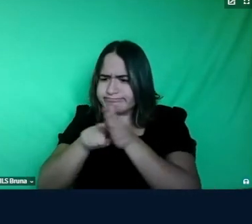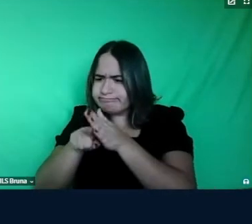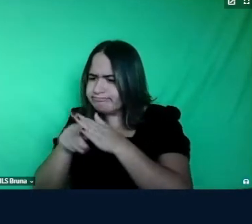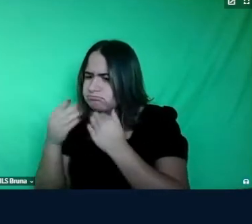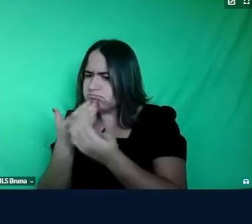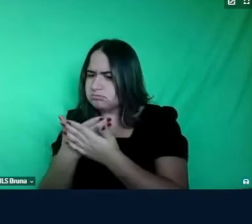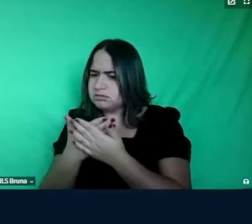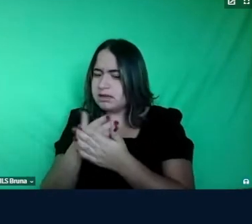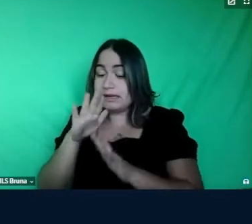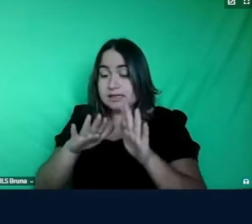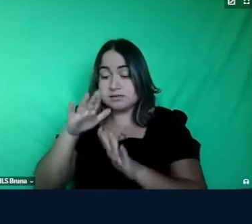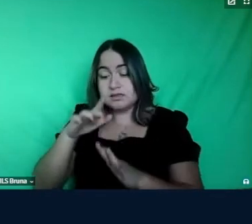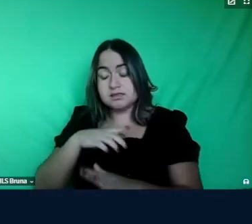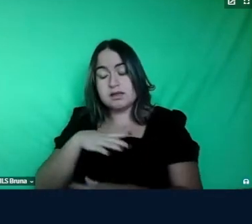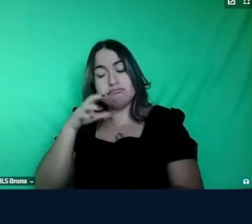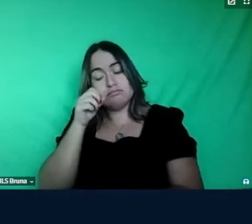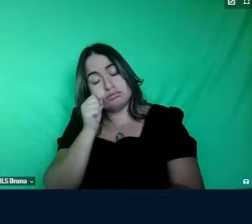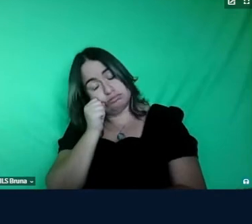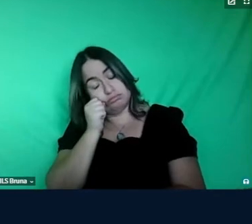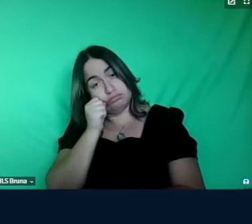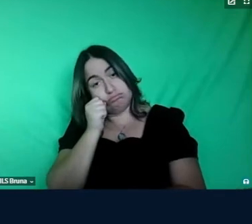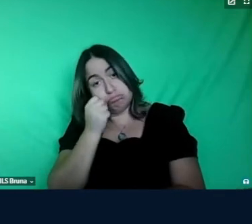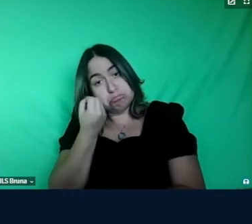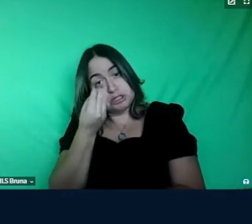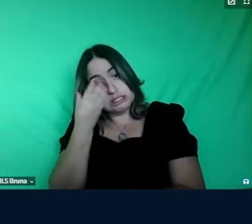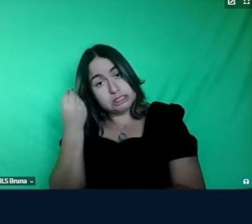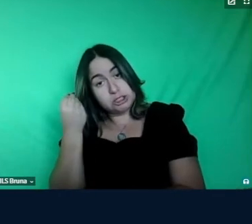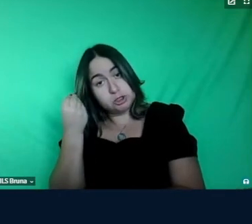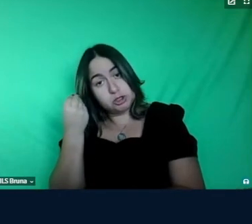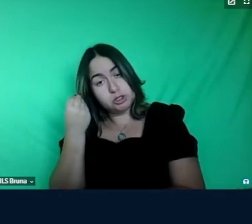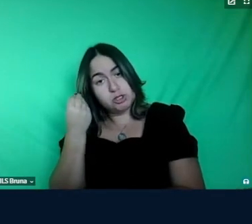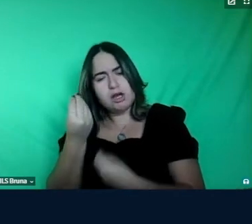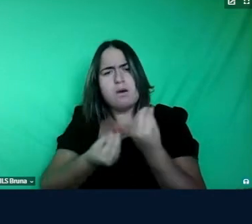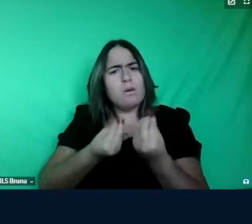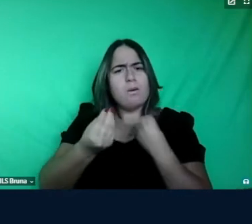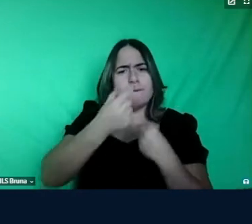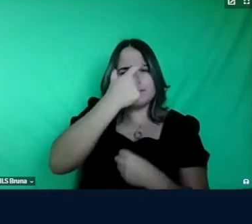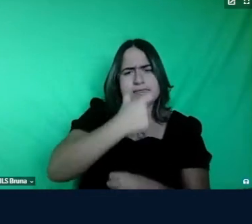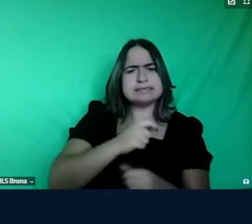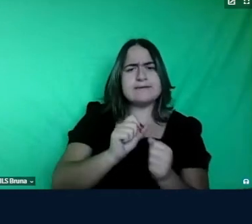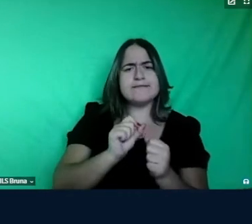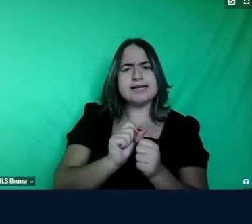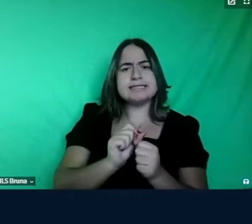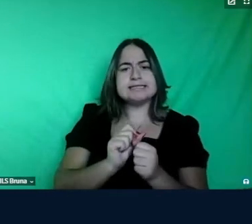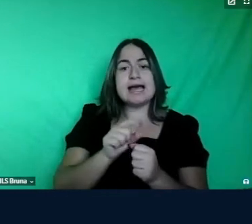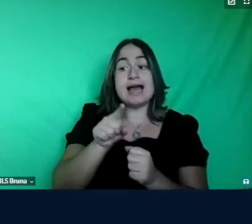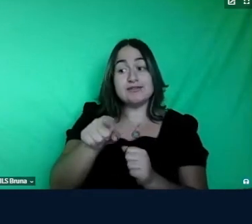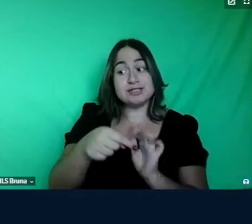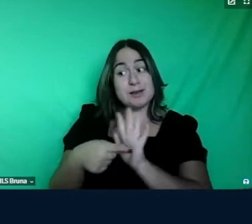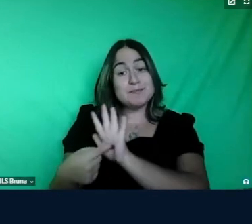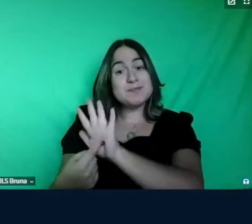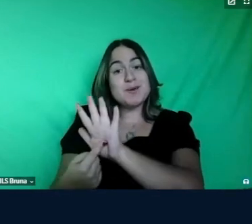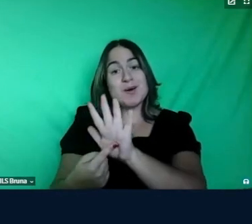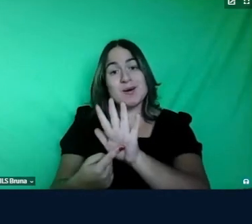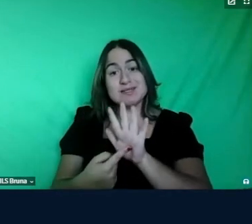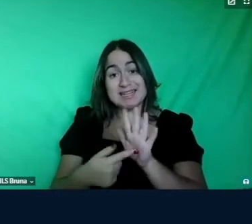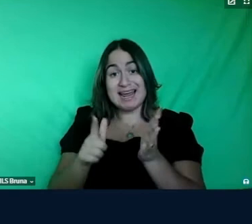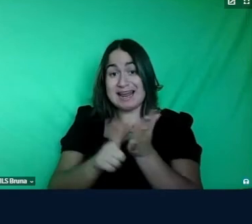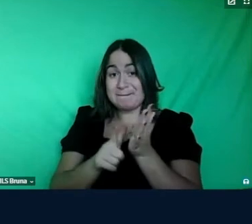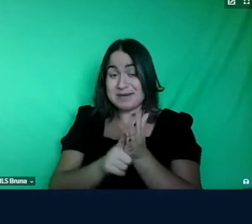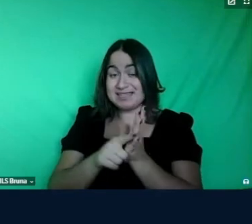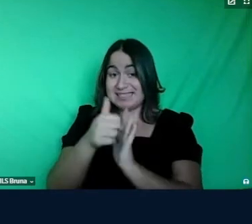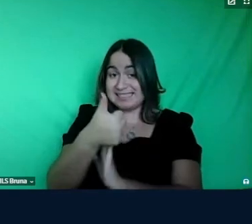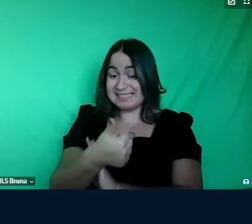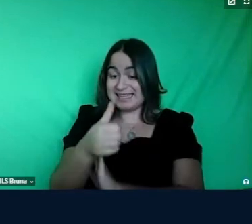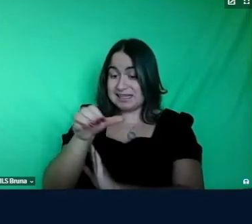adormecida ou ativa então como é a gente faz isso aí você traz isso na página 190 quando você